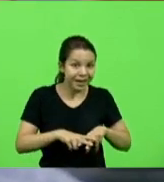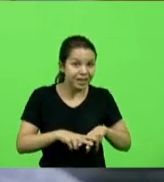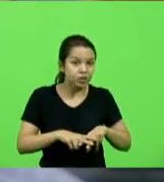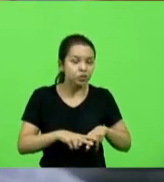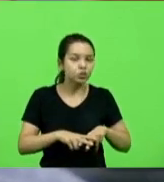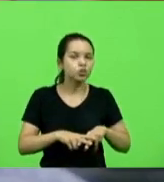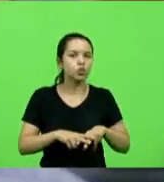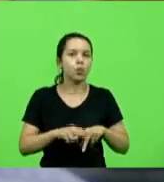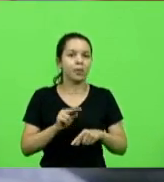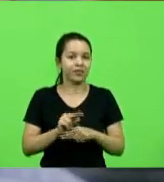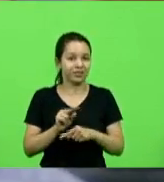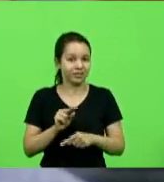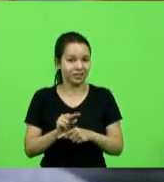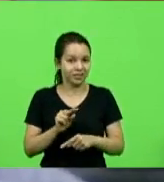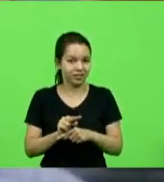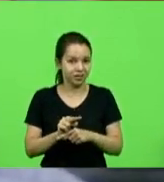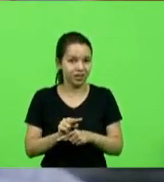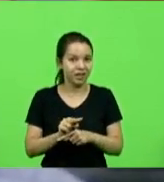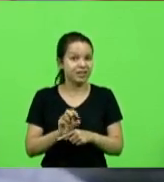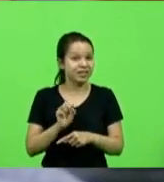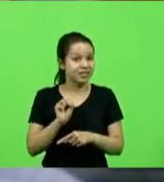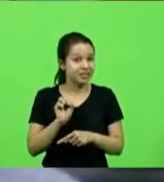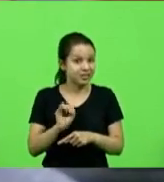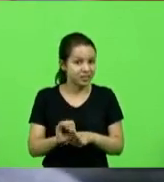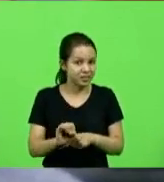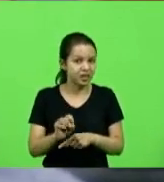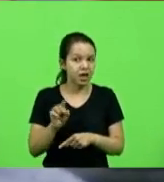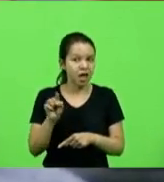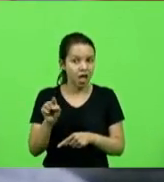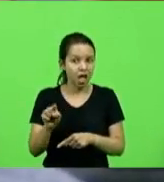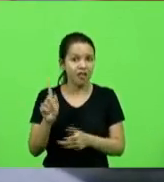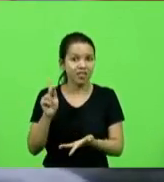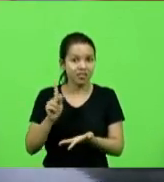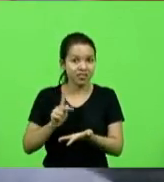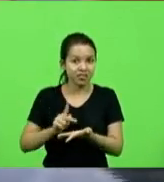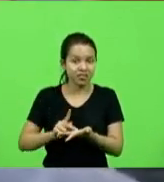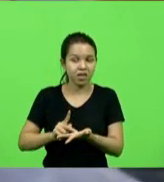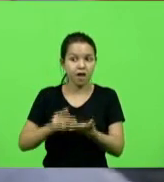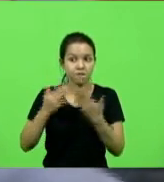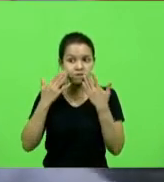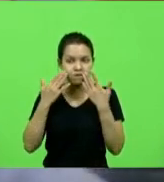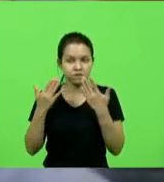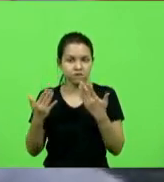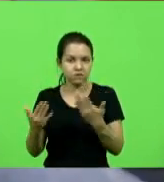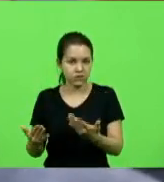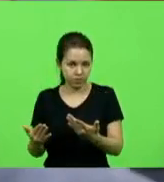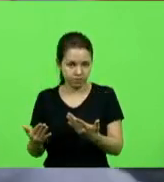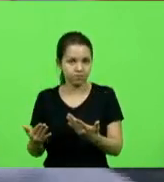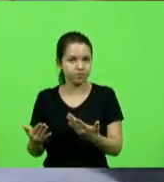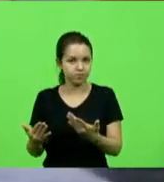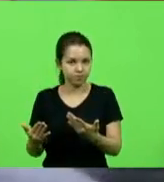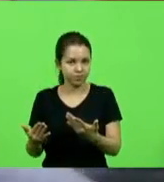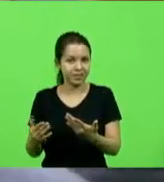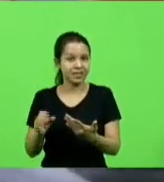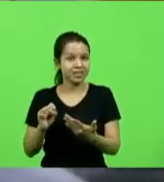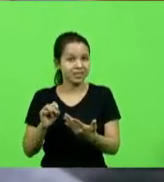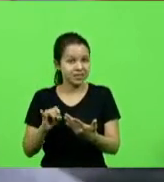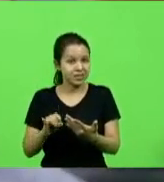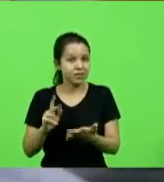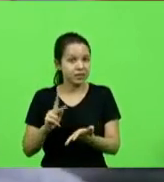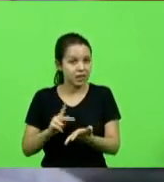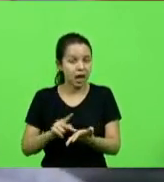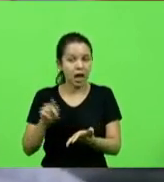de fato, tido um flagrante delito. Se ele tivesse, de fato, atrapalhando as